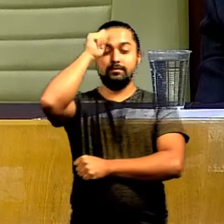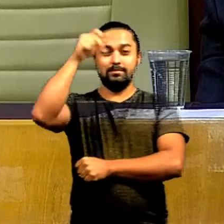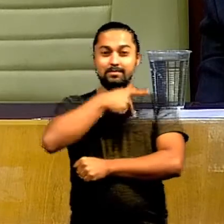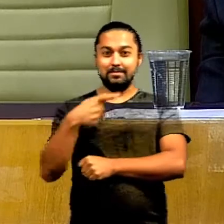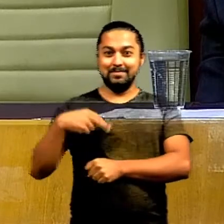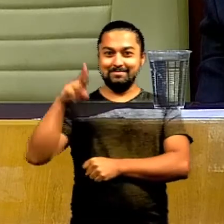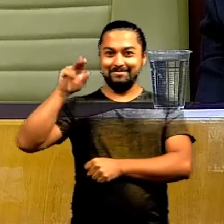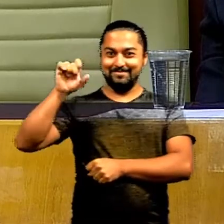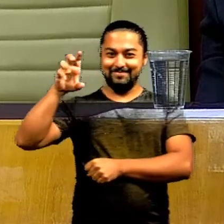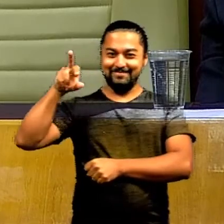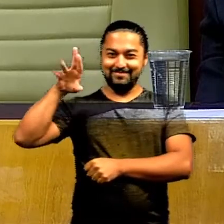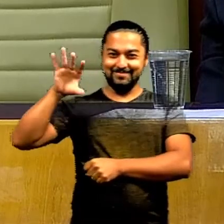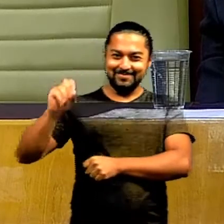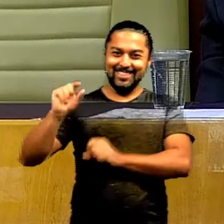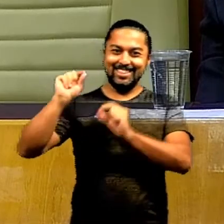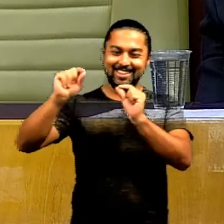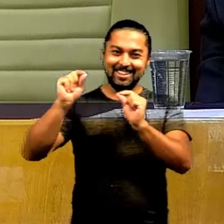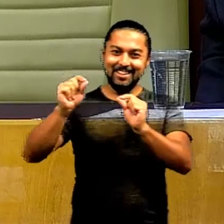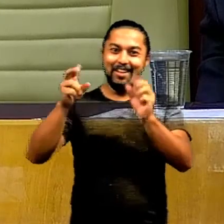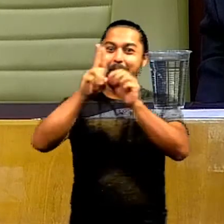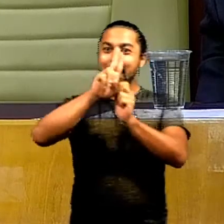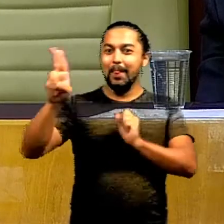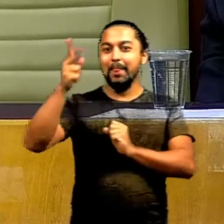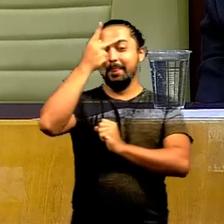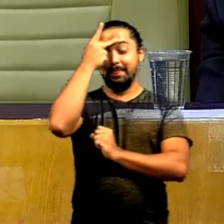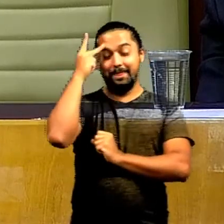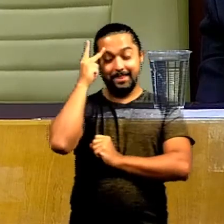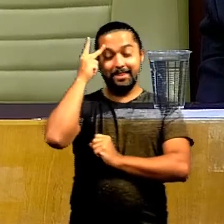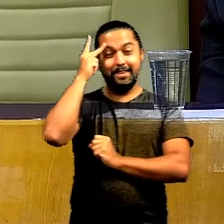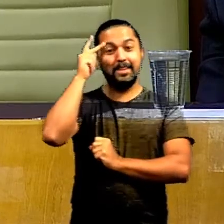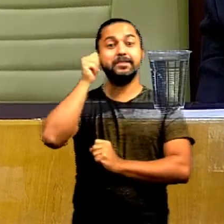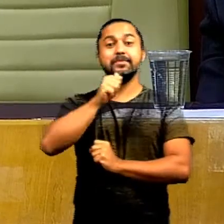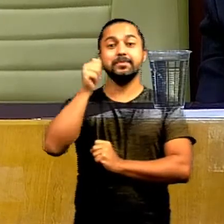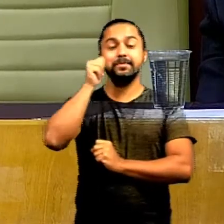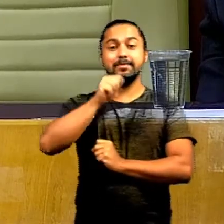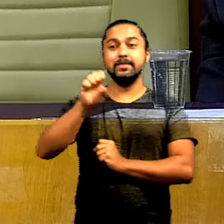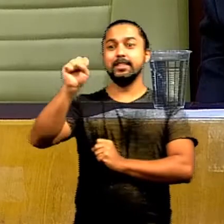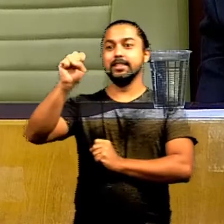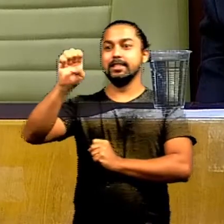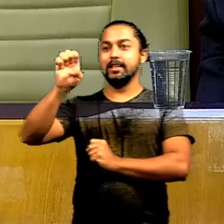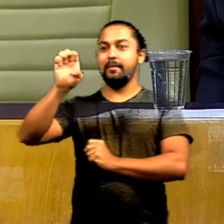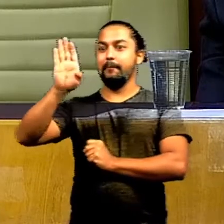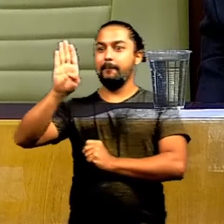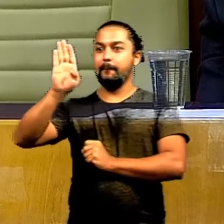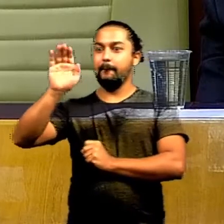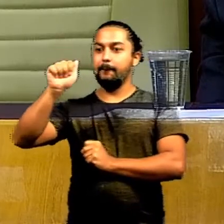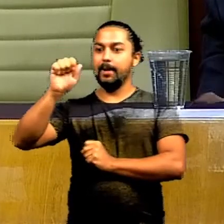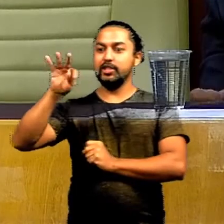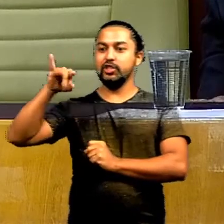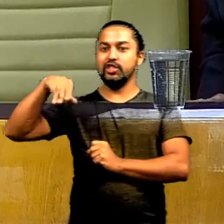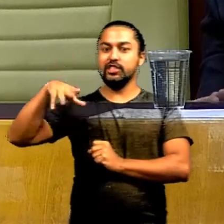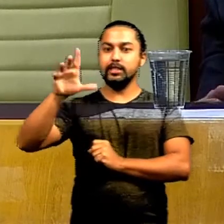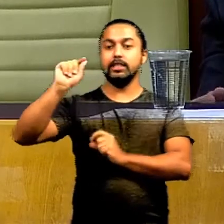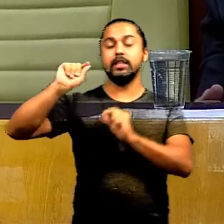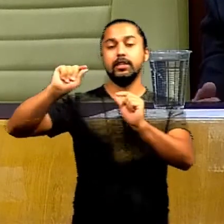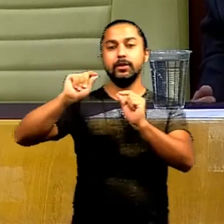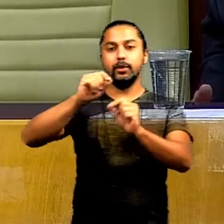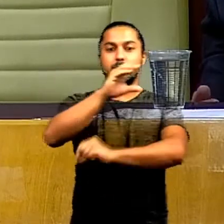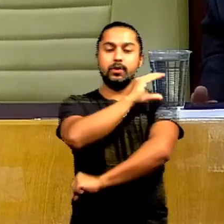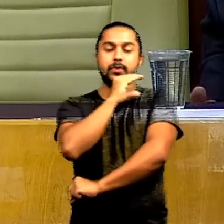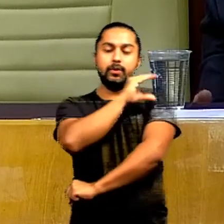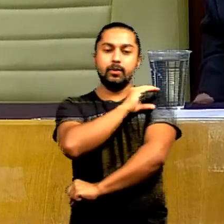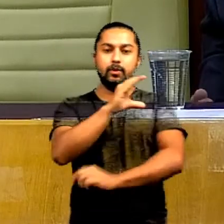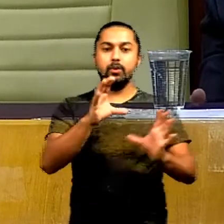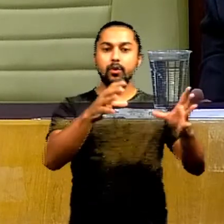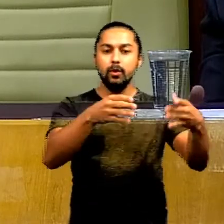Roberto de Carvalho, concede título honorífico de cidadão goianiense a Sr. Sebastiana Pereira do Carmo, comparecer da Comissão de Constituição,